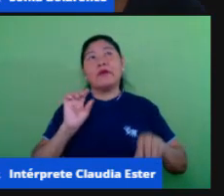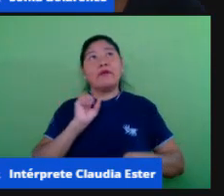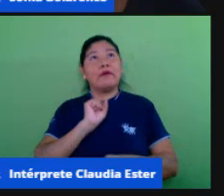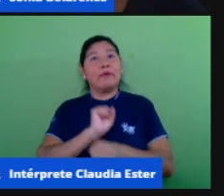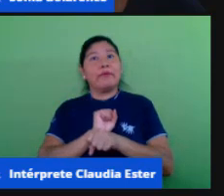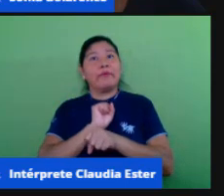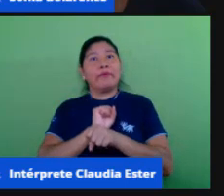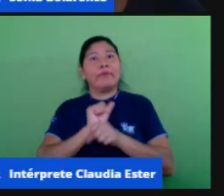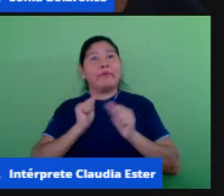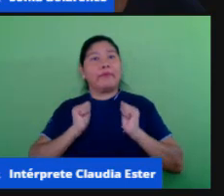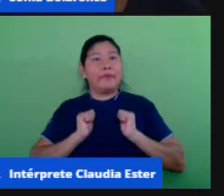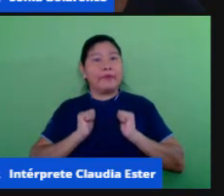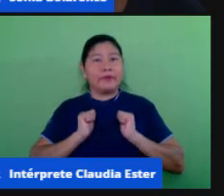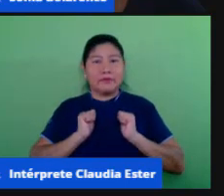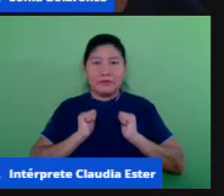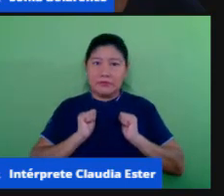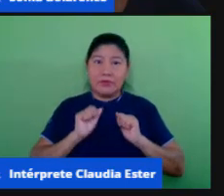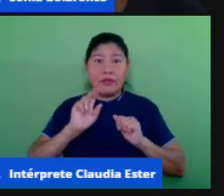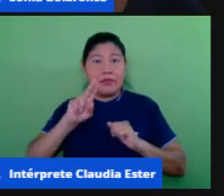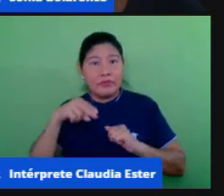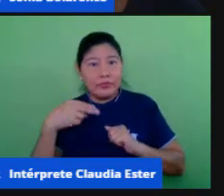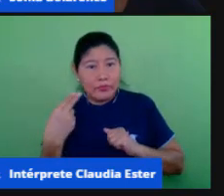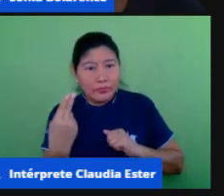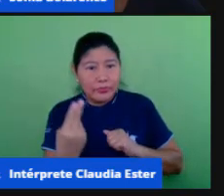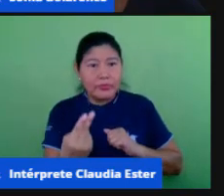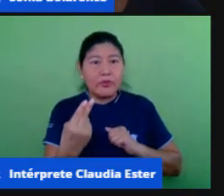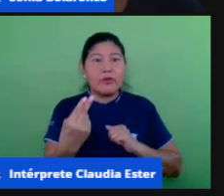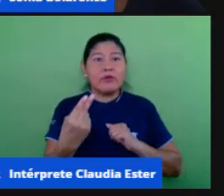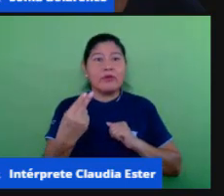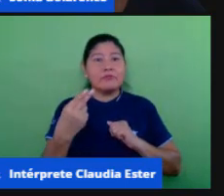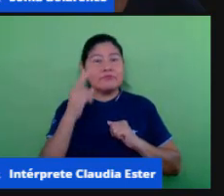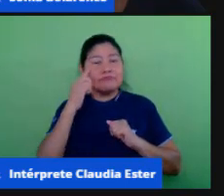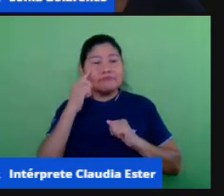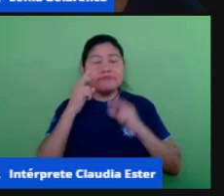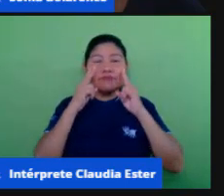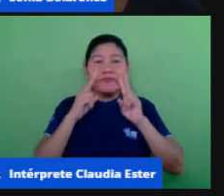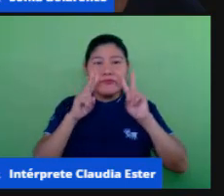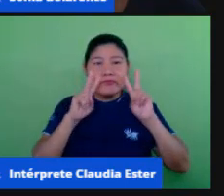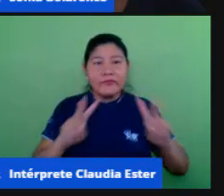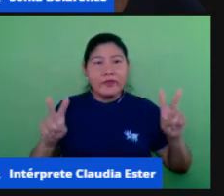nós diante de todo esse tempo